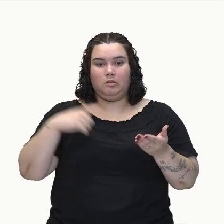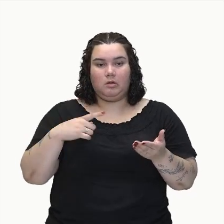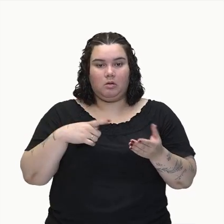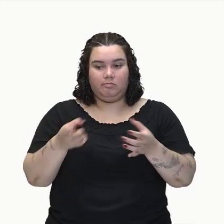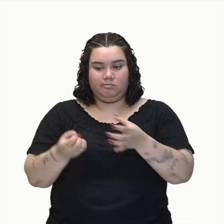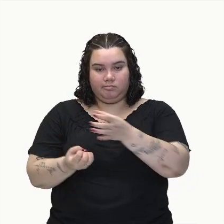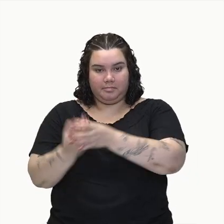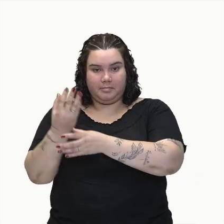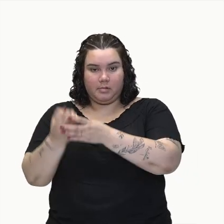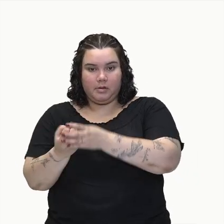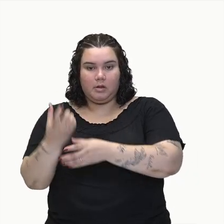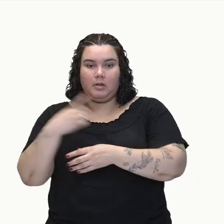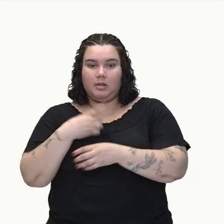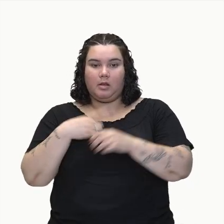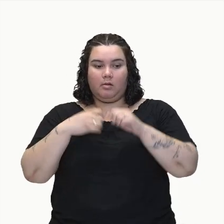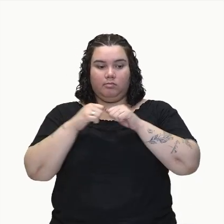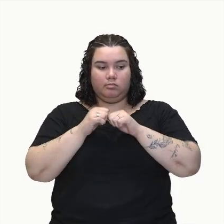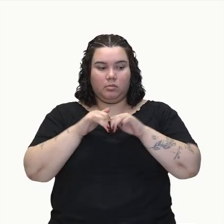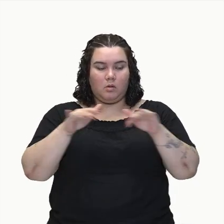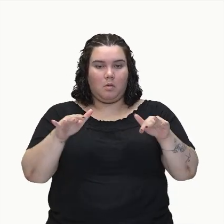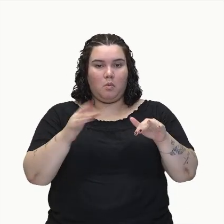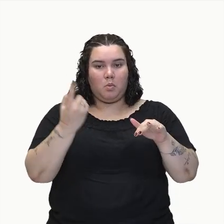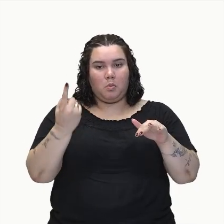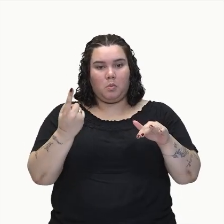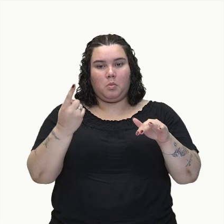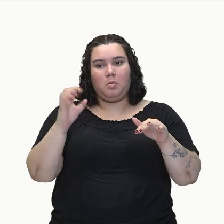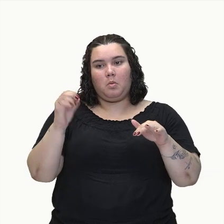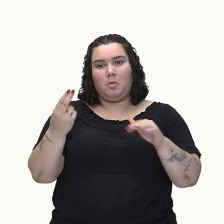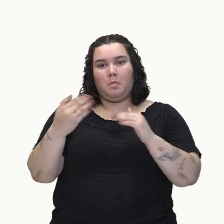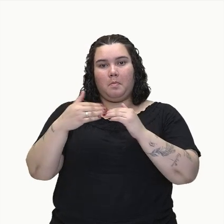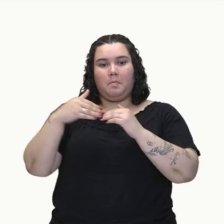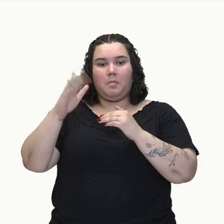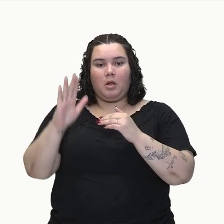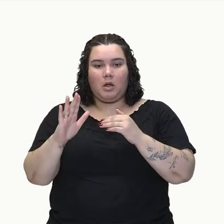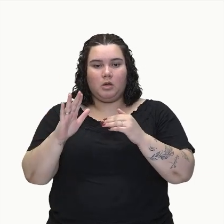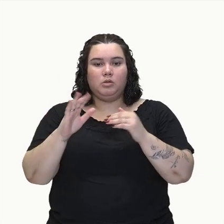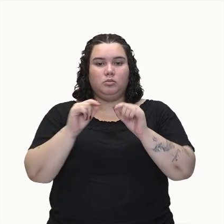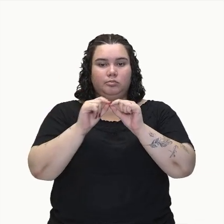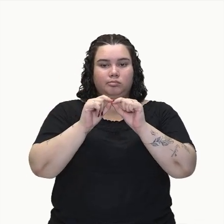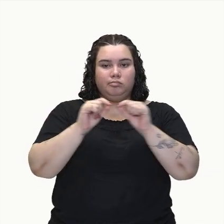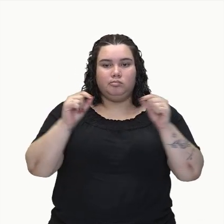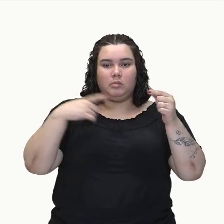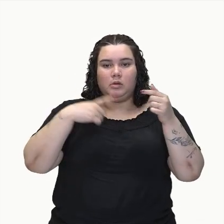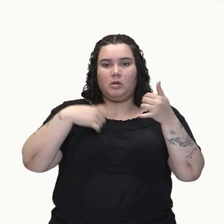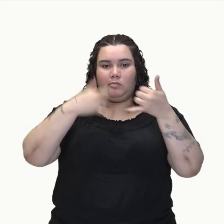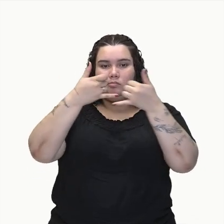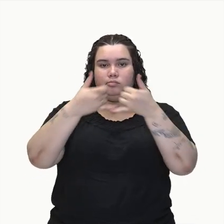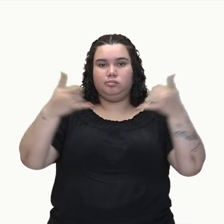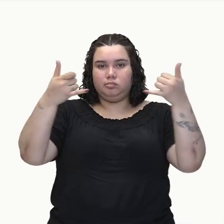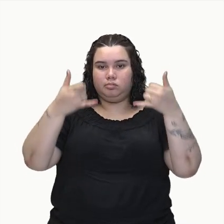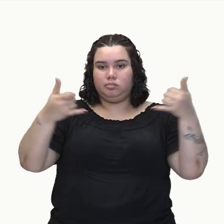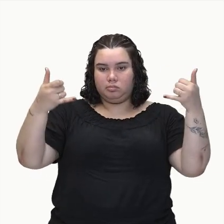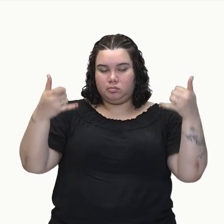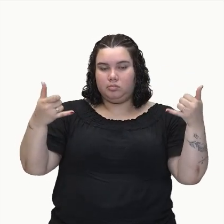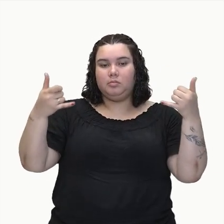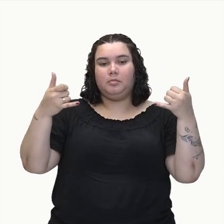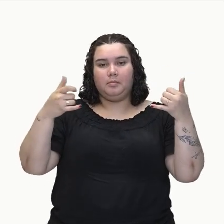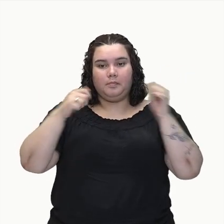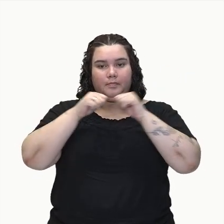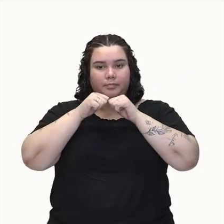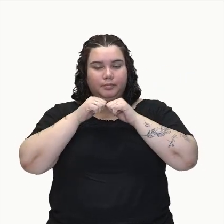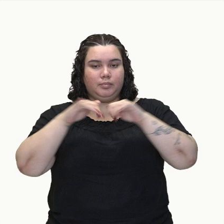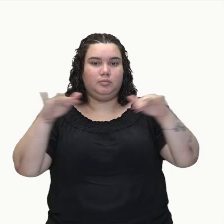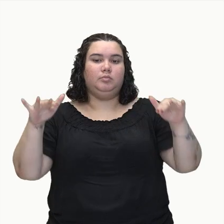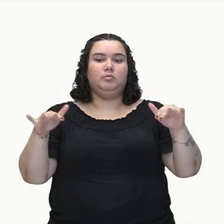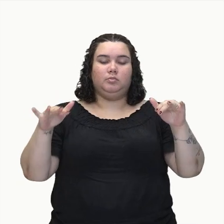é transmitida para uma ou mais linhas de transmissão interligadas à rede de distribuição. Então, uma